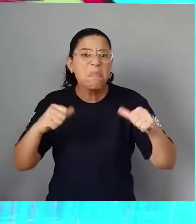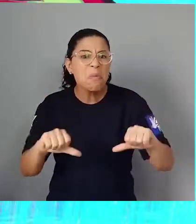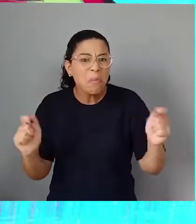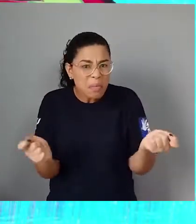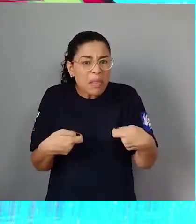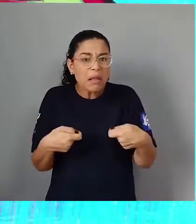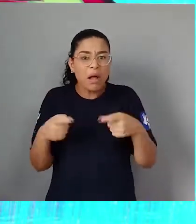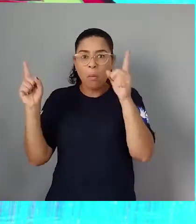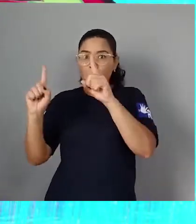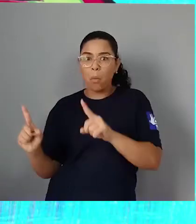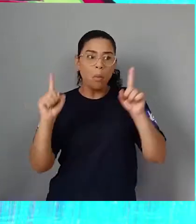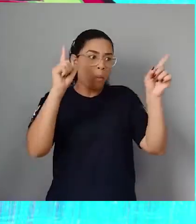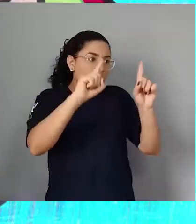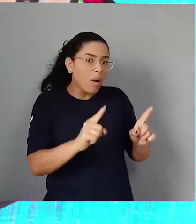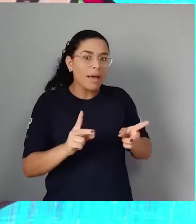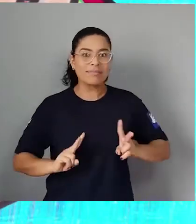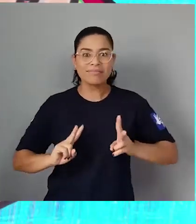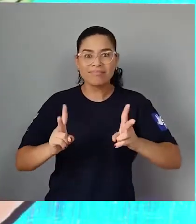Sempre tem